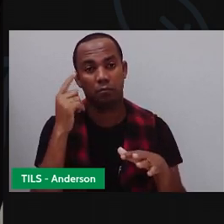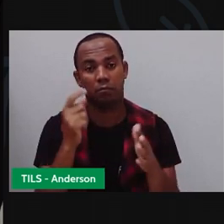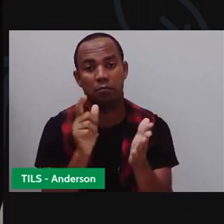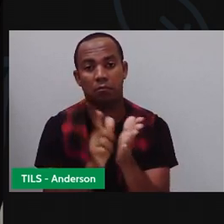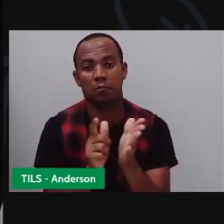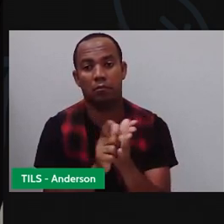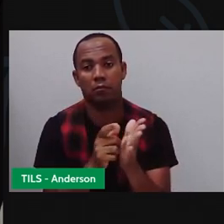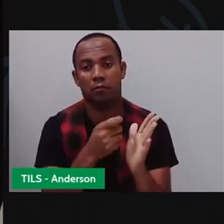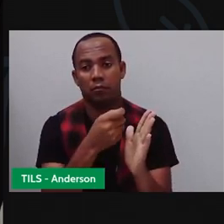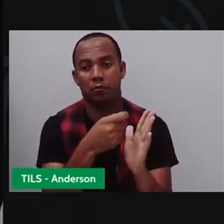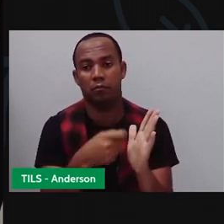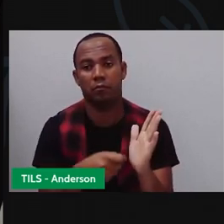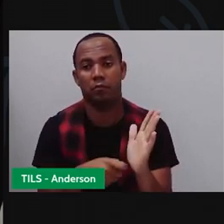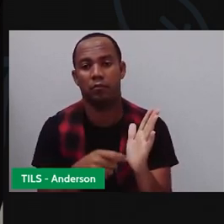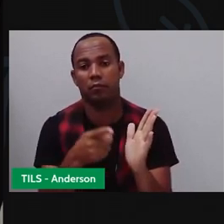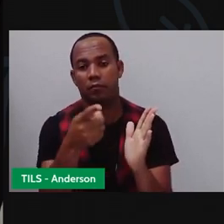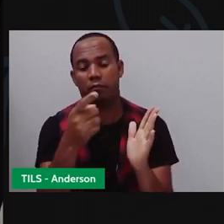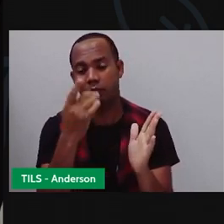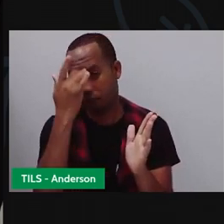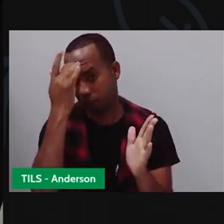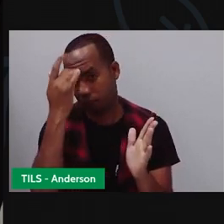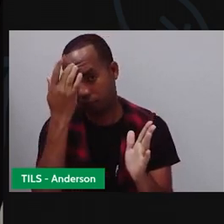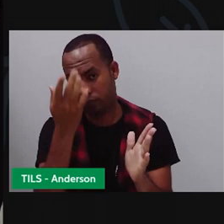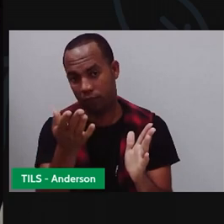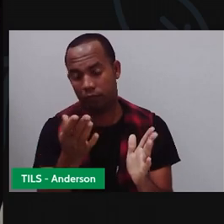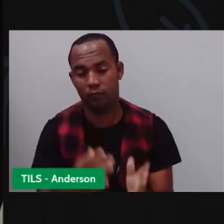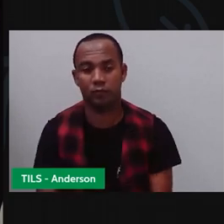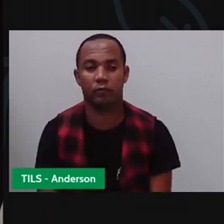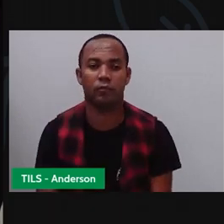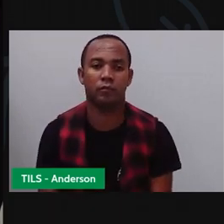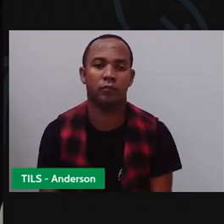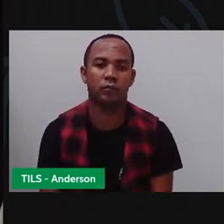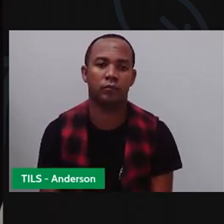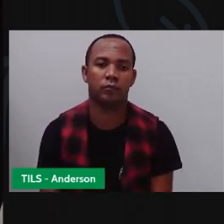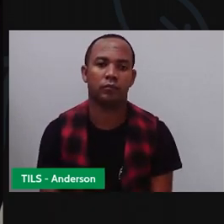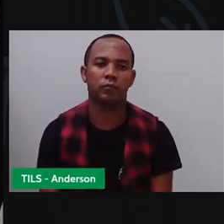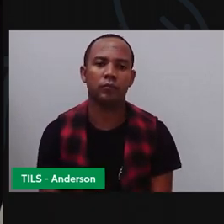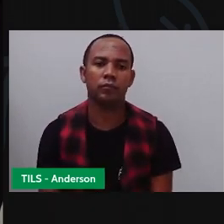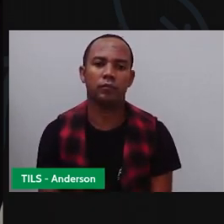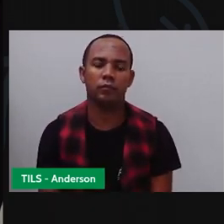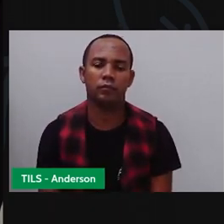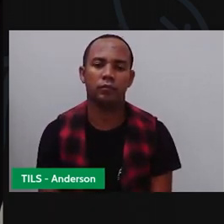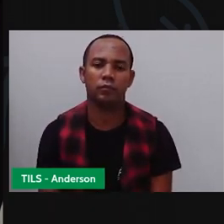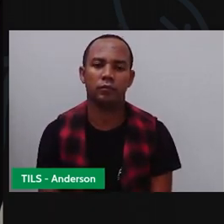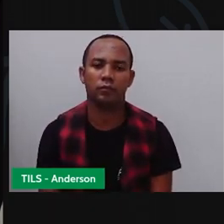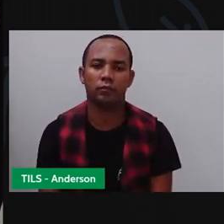papelzinho e fazer esse desenhozinho aqui, que fica tudo muito mais fácil. Vamos lá?